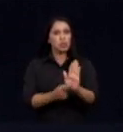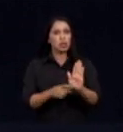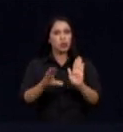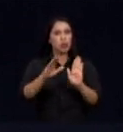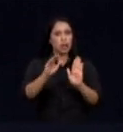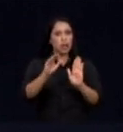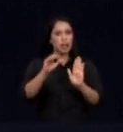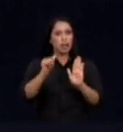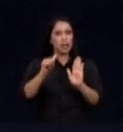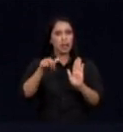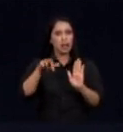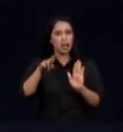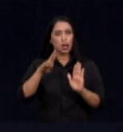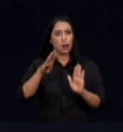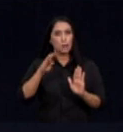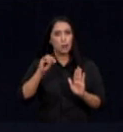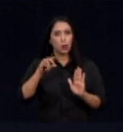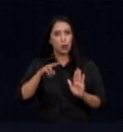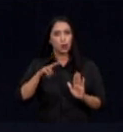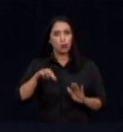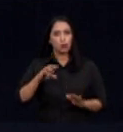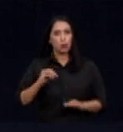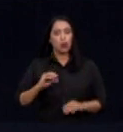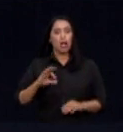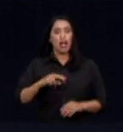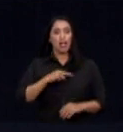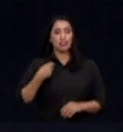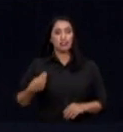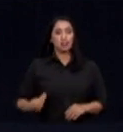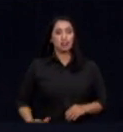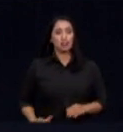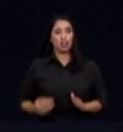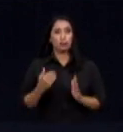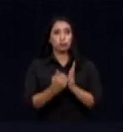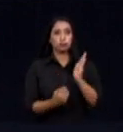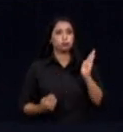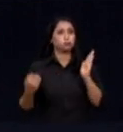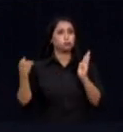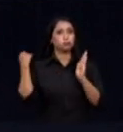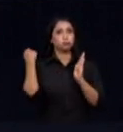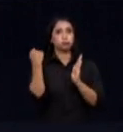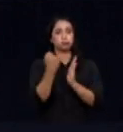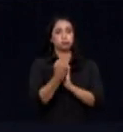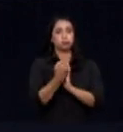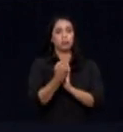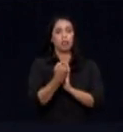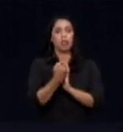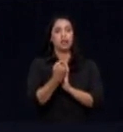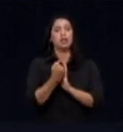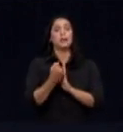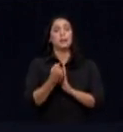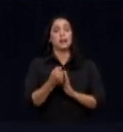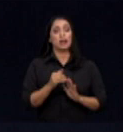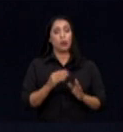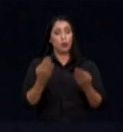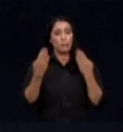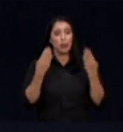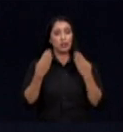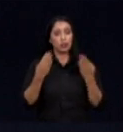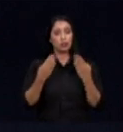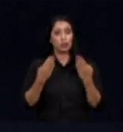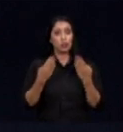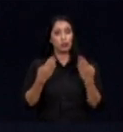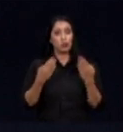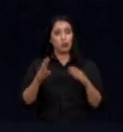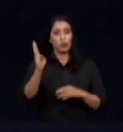o primeiro lugar de emissão, que é a China, emite em torno de 10,06 gigatoneladas de dióxido de carbono por ano, enquanto o Brasil emite 0